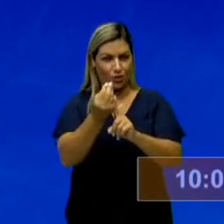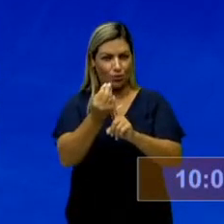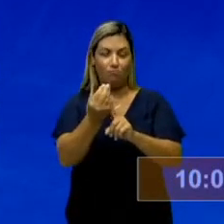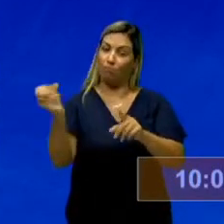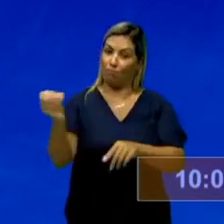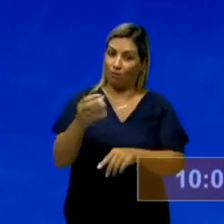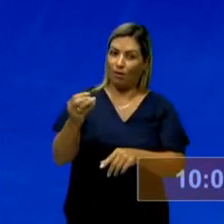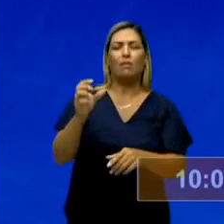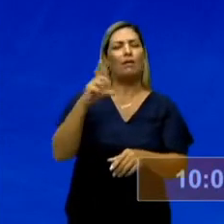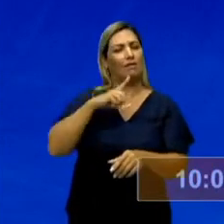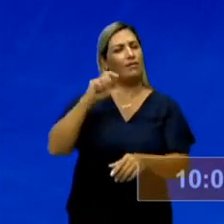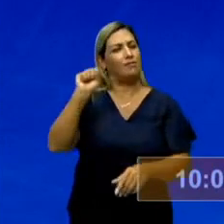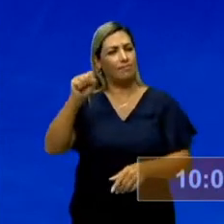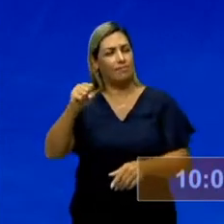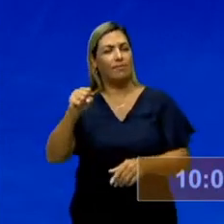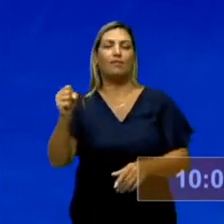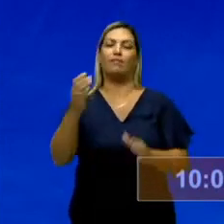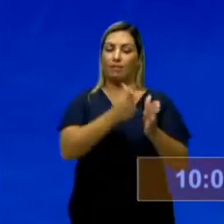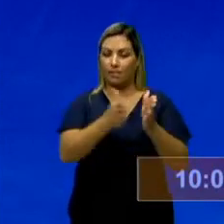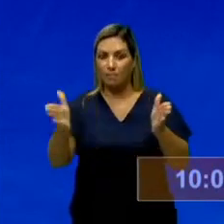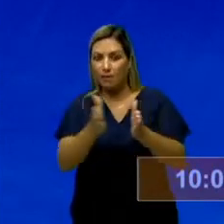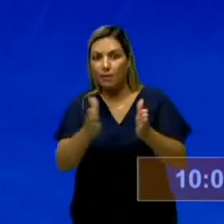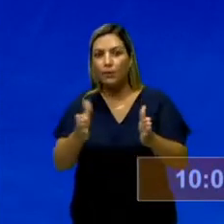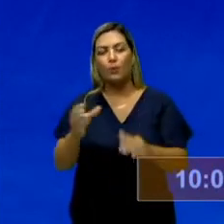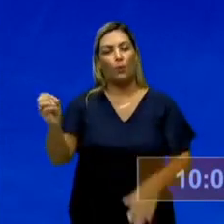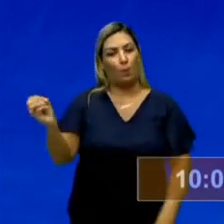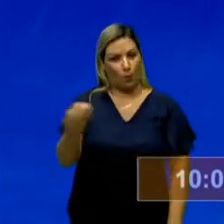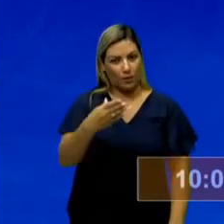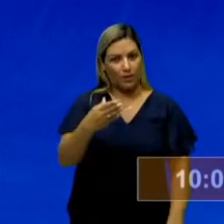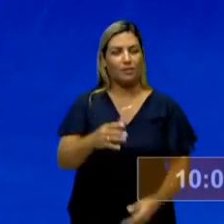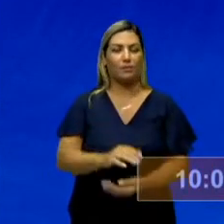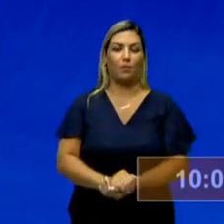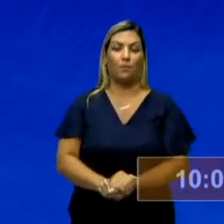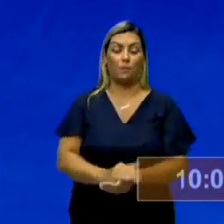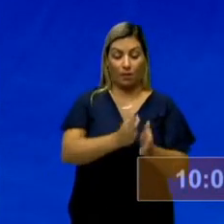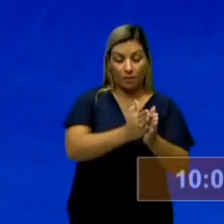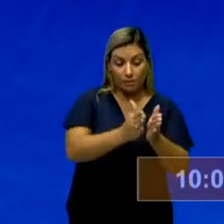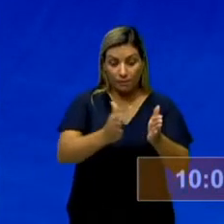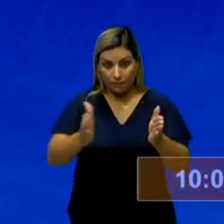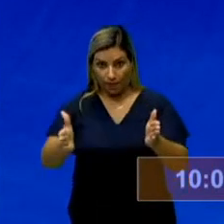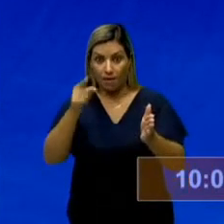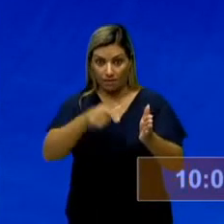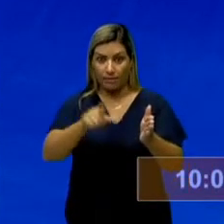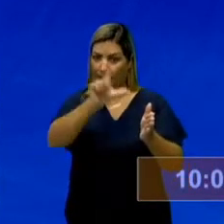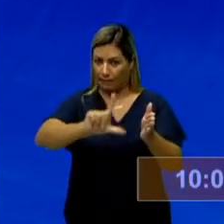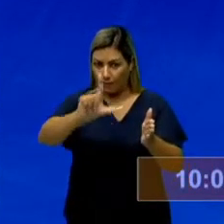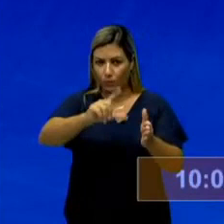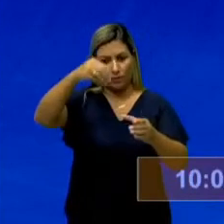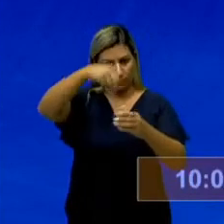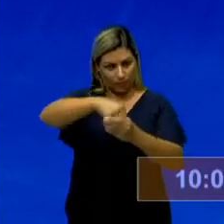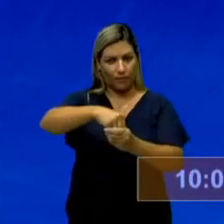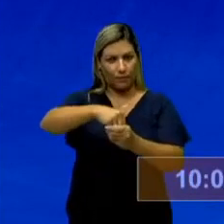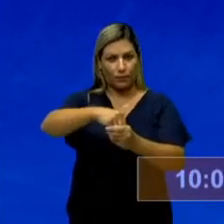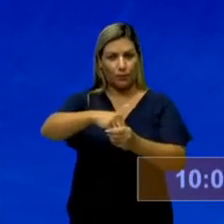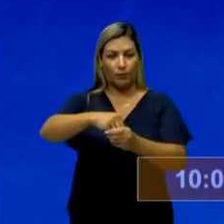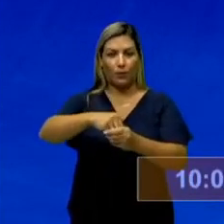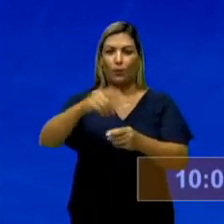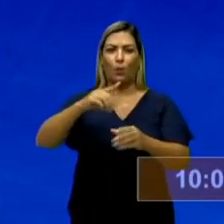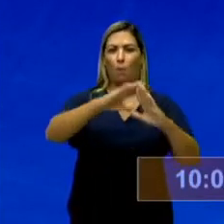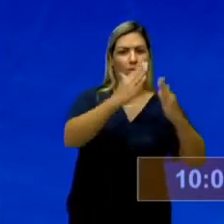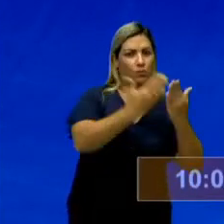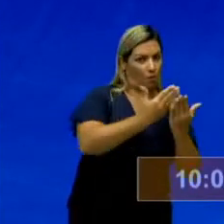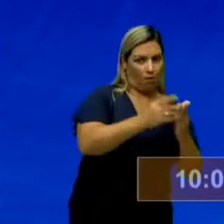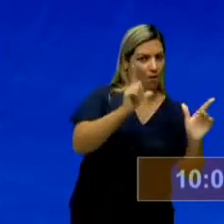modernismo efetivamente. Combinado? É uma fase literária. O pré-modernismo não é uma